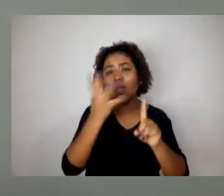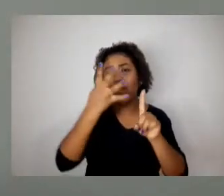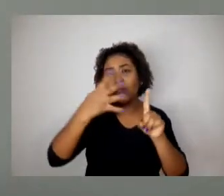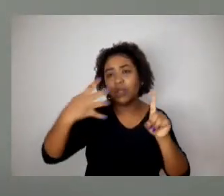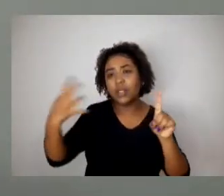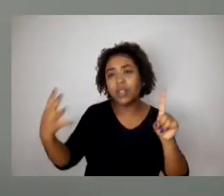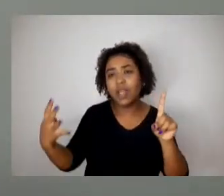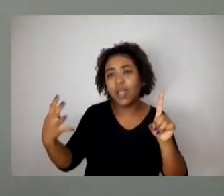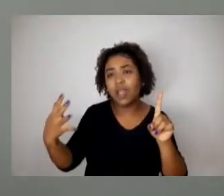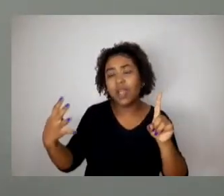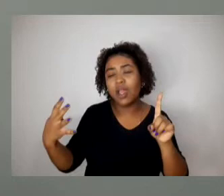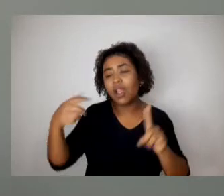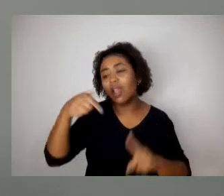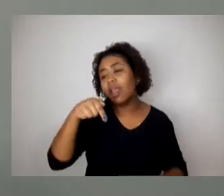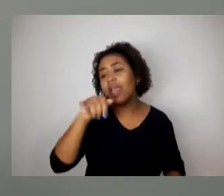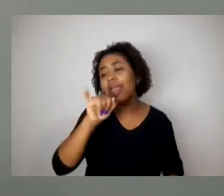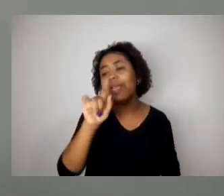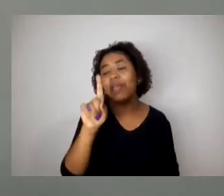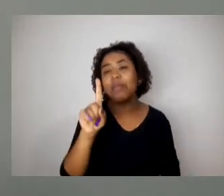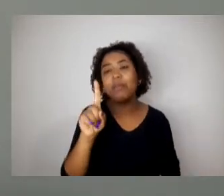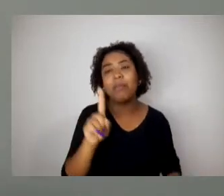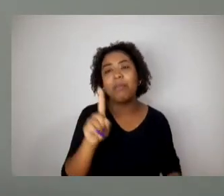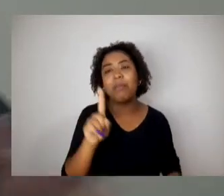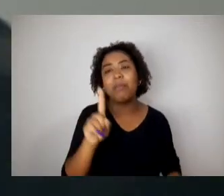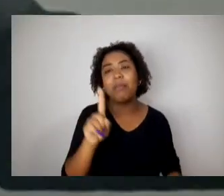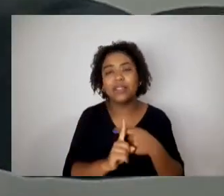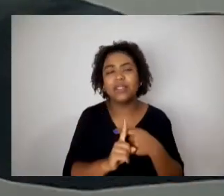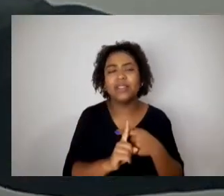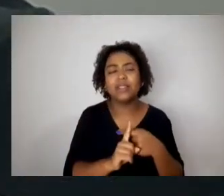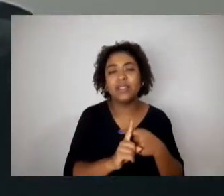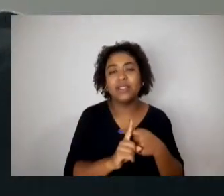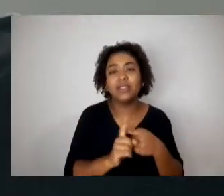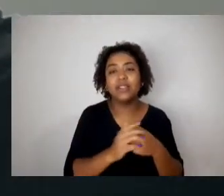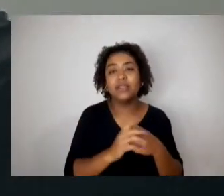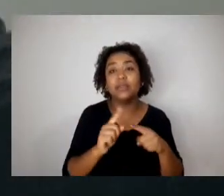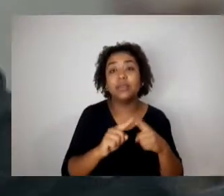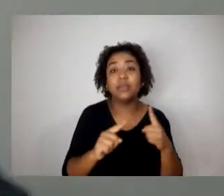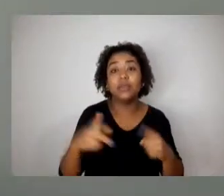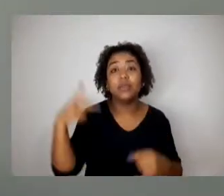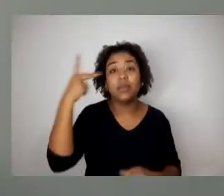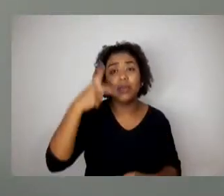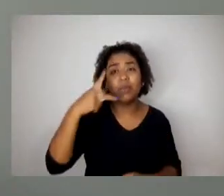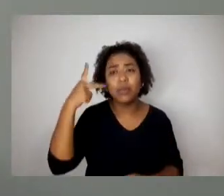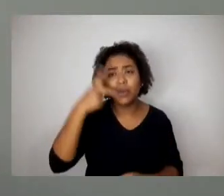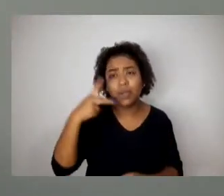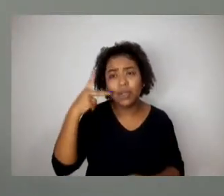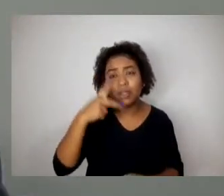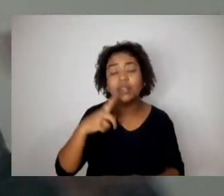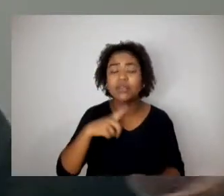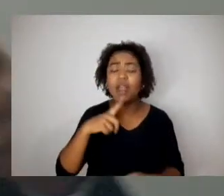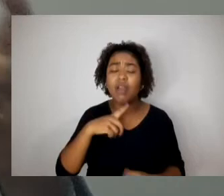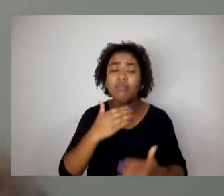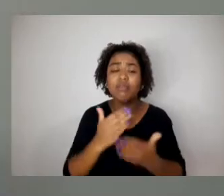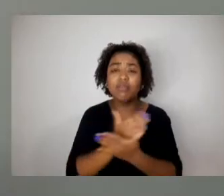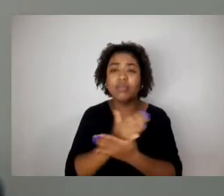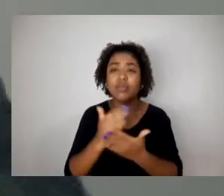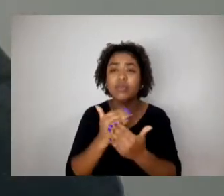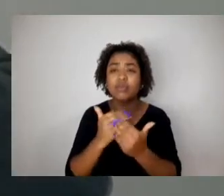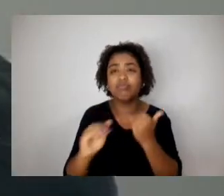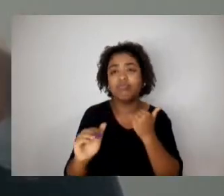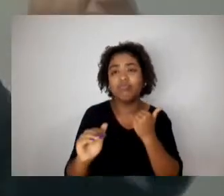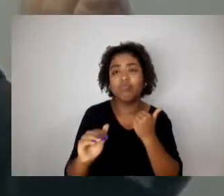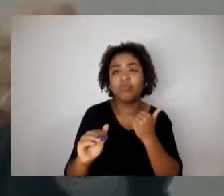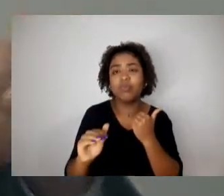lidar com as pessoas. Agora, questões políticas aí vai haver divergência. A professora Cida falou aqui de um problema que o professor teve,